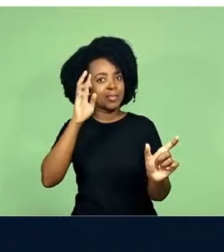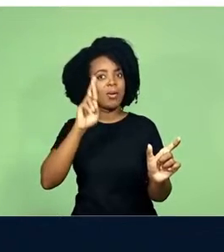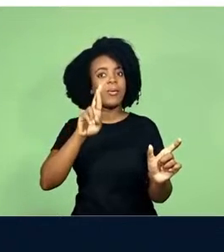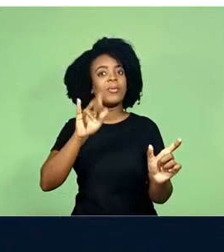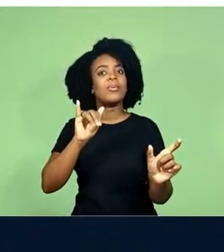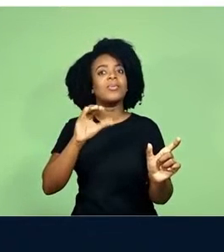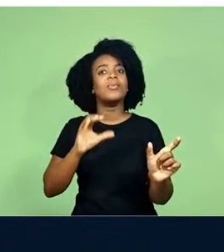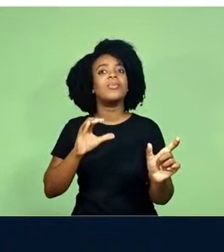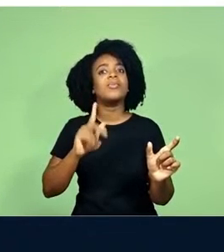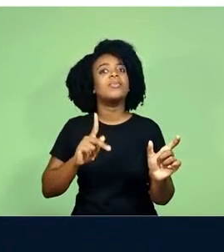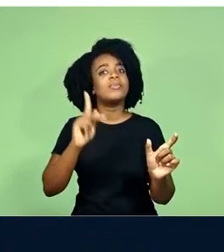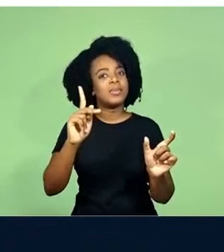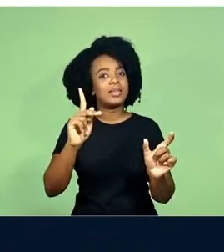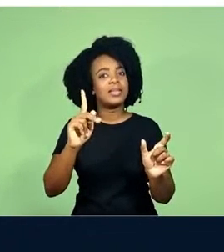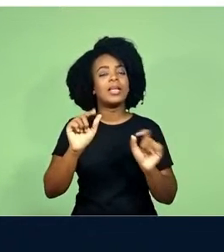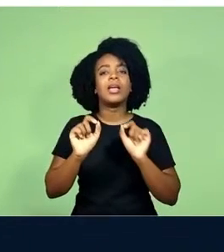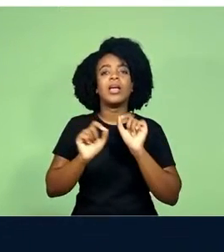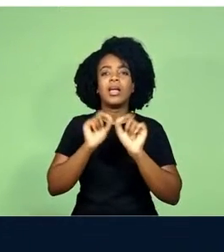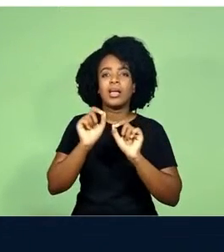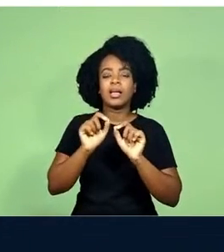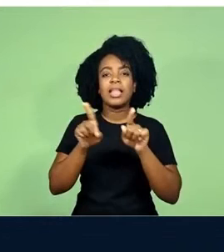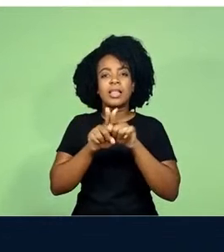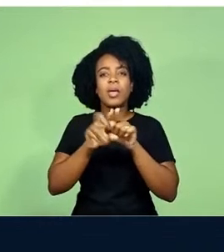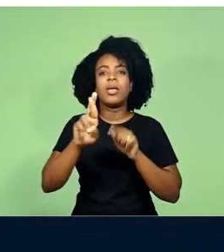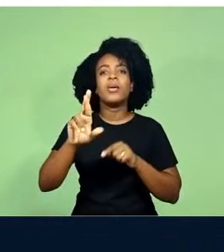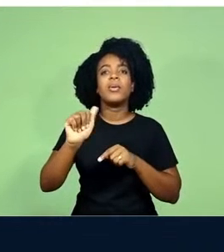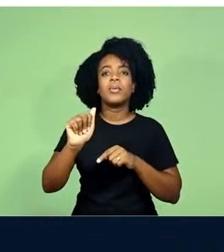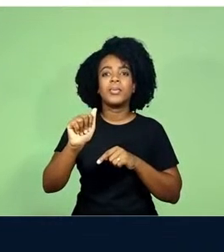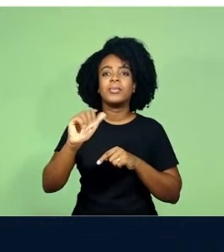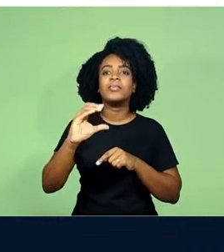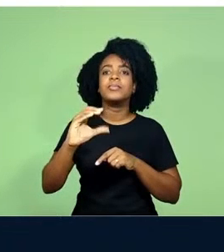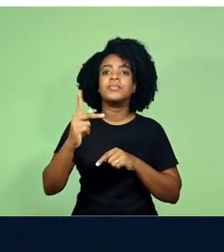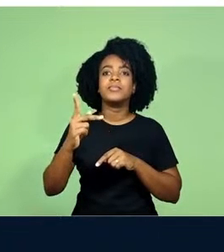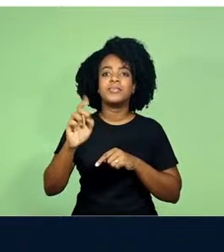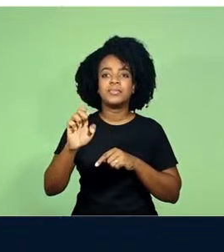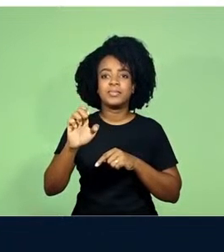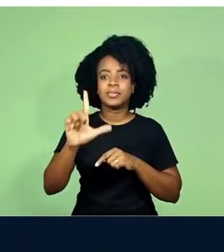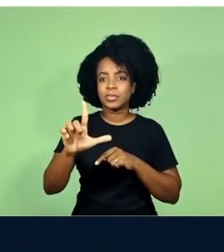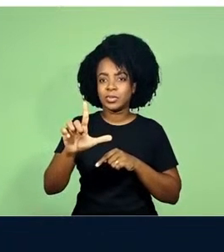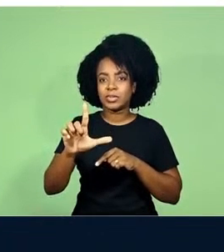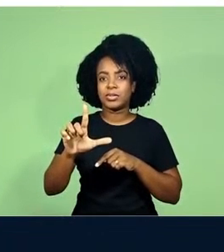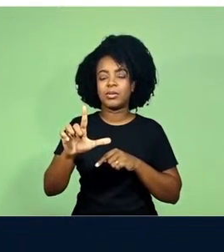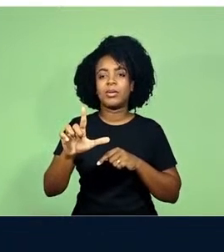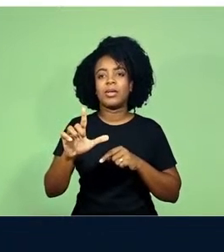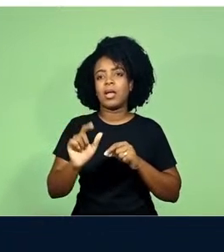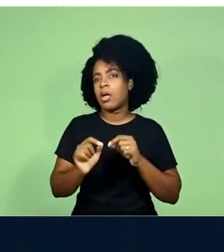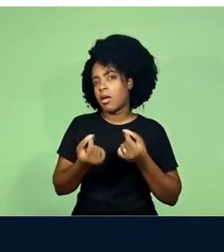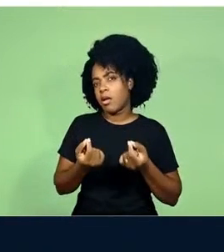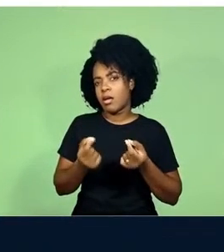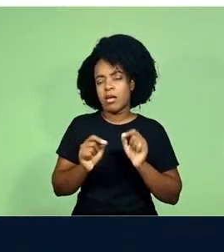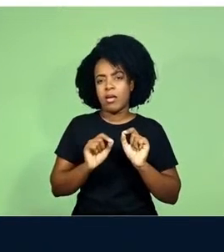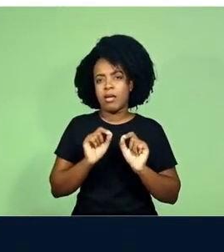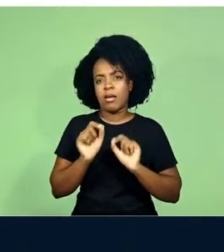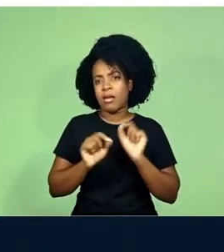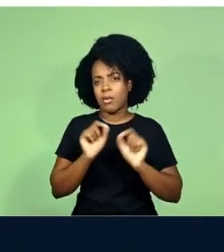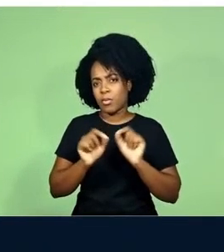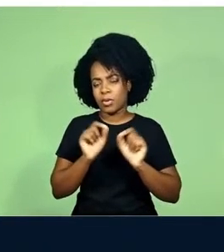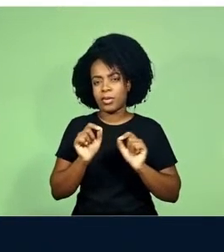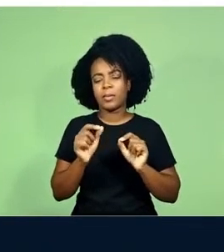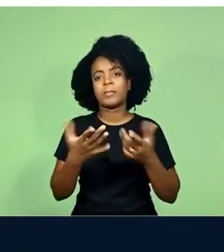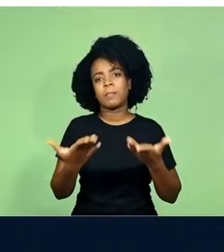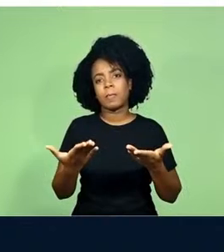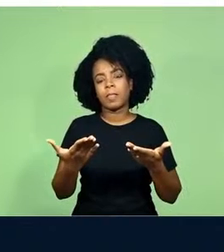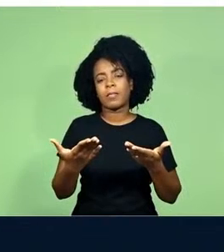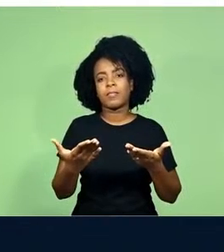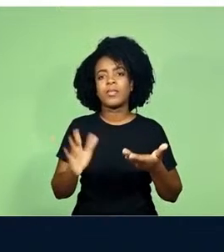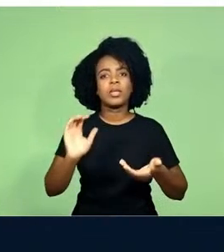principal, Rick, e Raquel, que é a